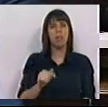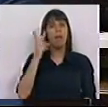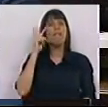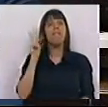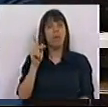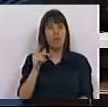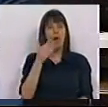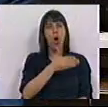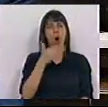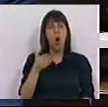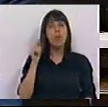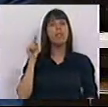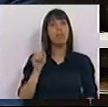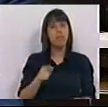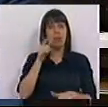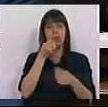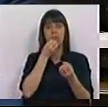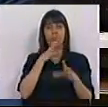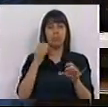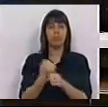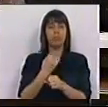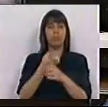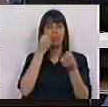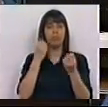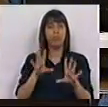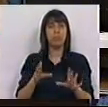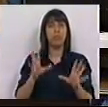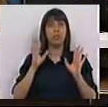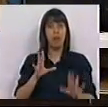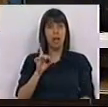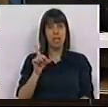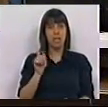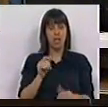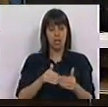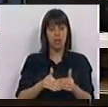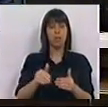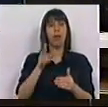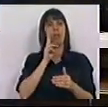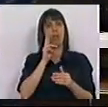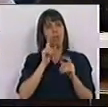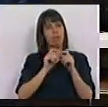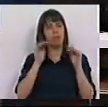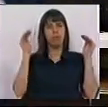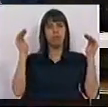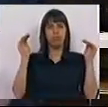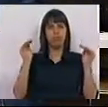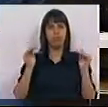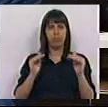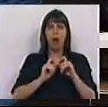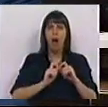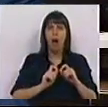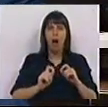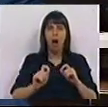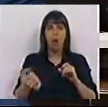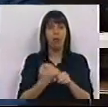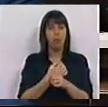fevereiro 11 mil empregos destruídos. Estamos há seis meses a assistir a uma queda ininterrupta